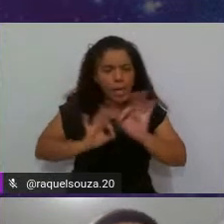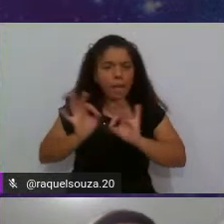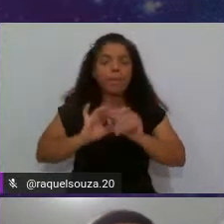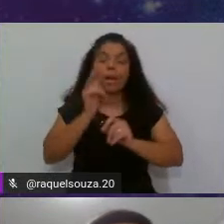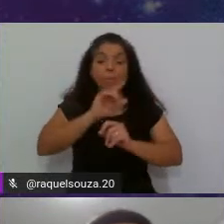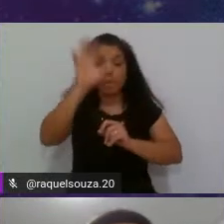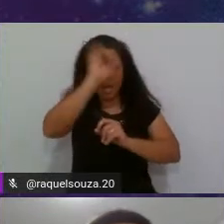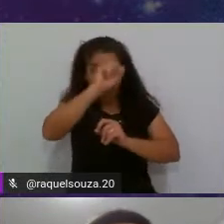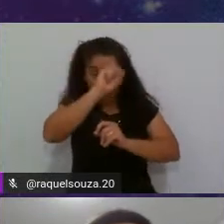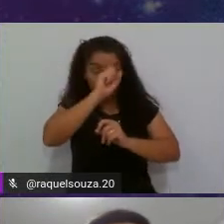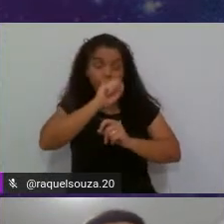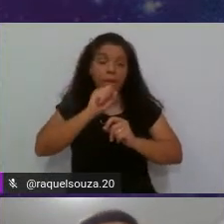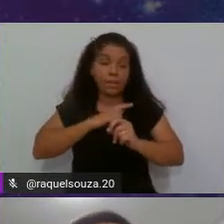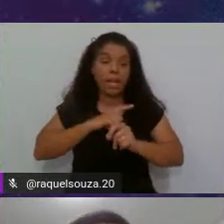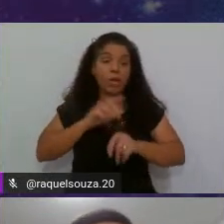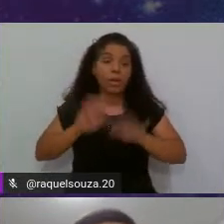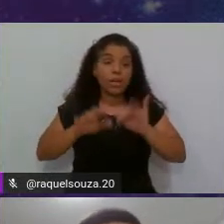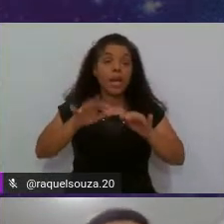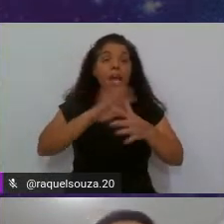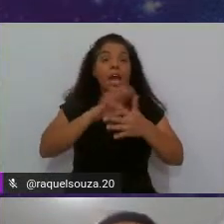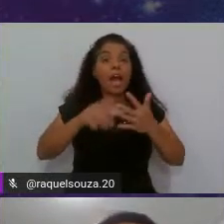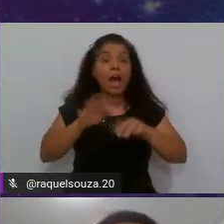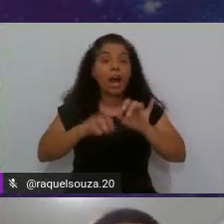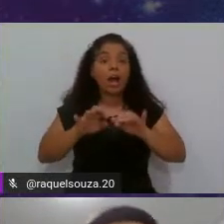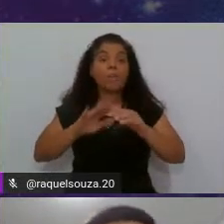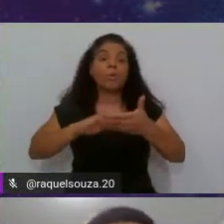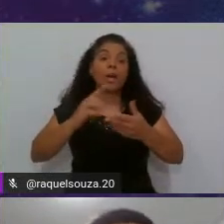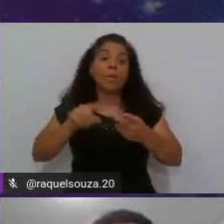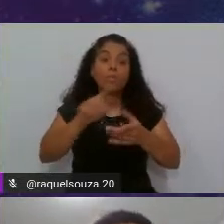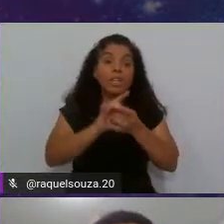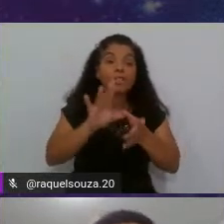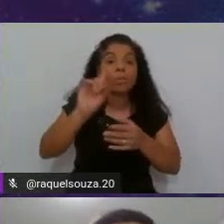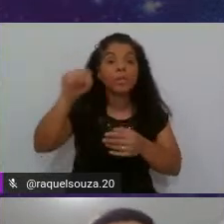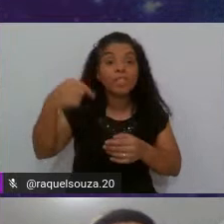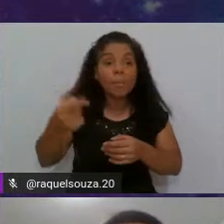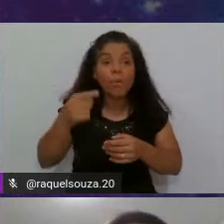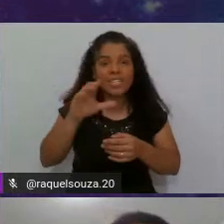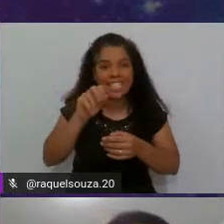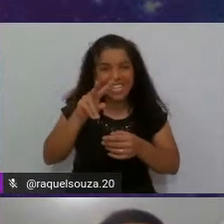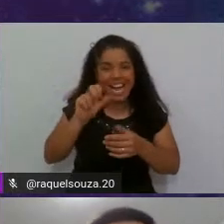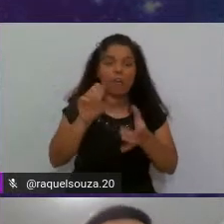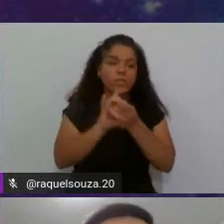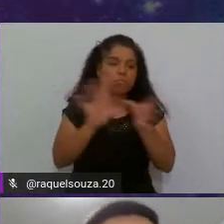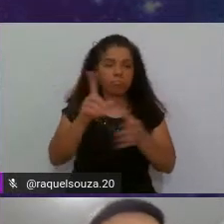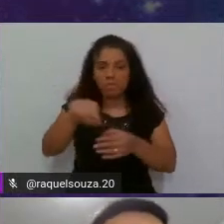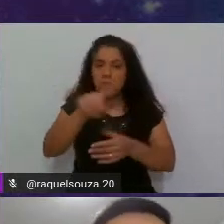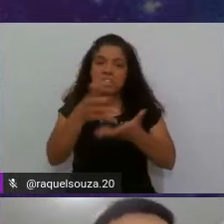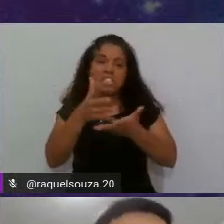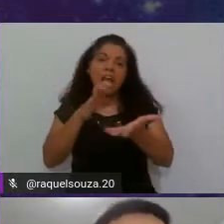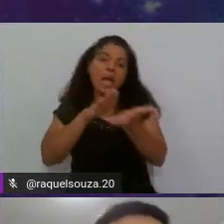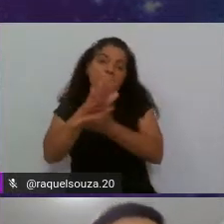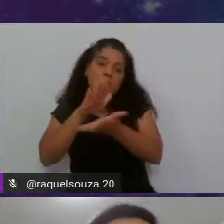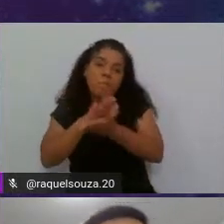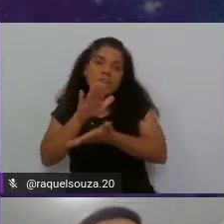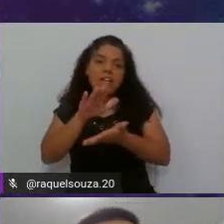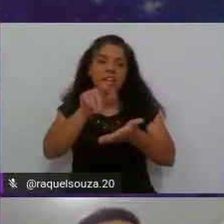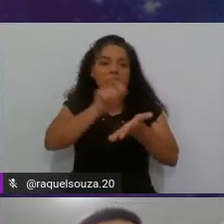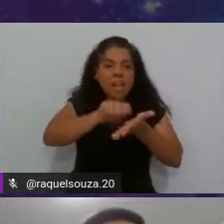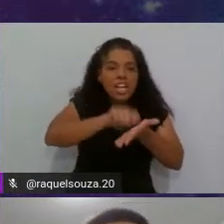aprender a programar. Queria dizer também que eu vou deixar disponível depois esse canvas aí para vocês. Se vocês quiserem imprimir, preencher,